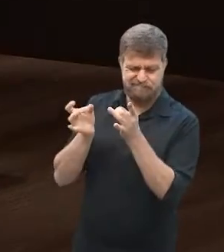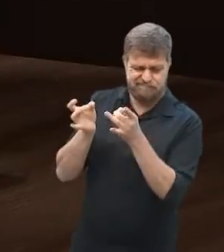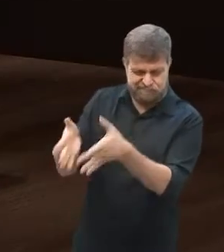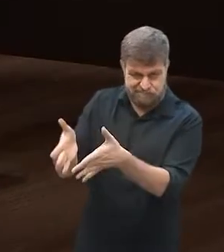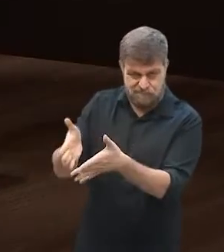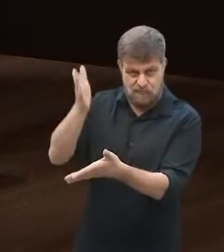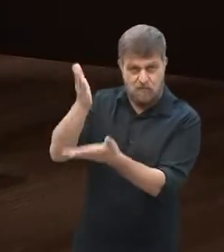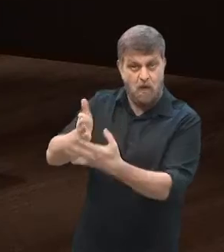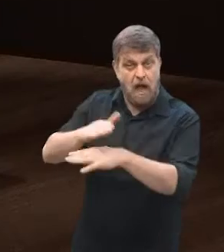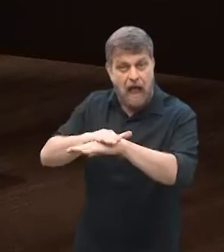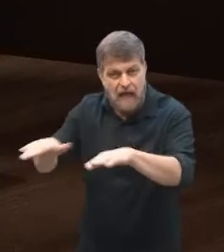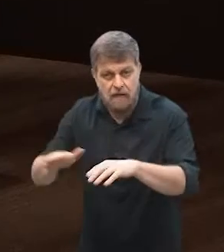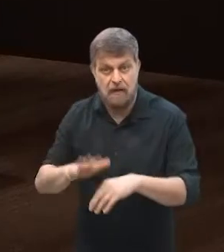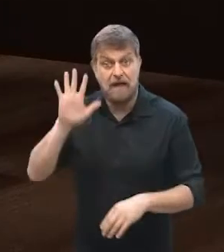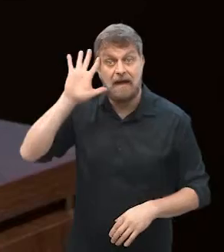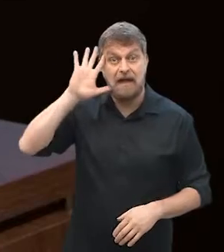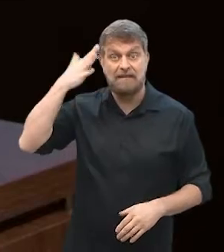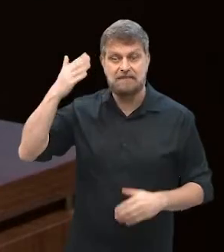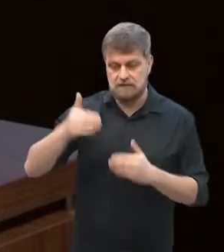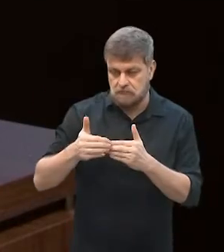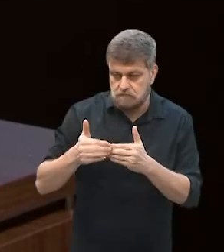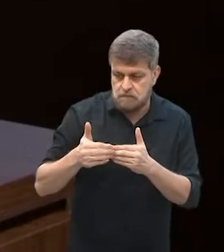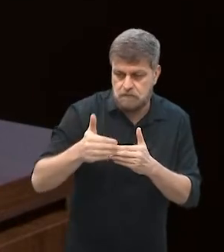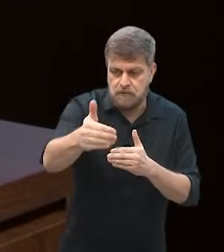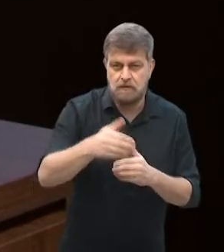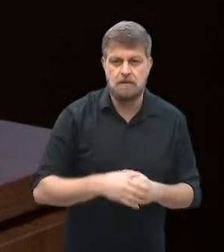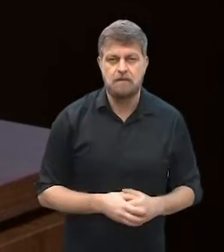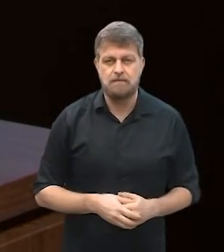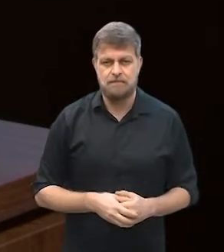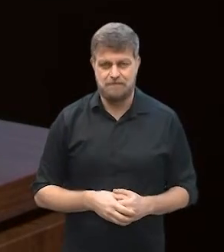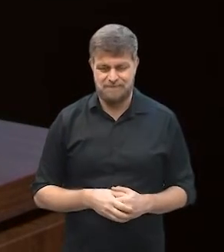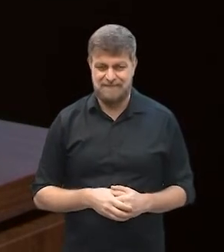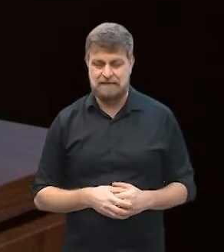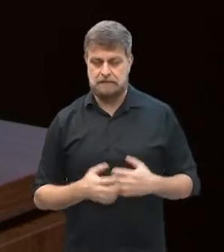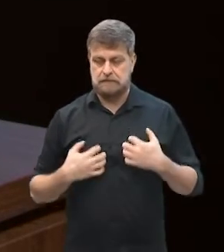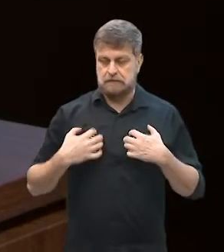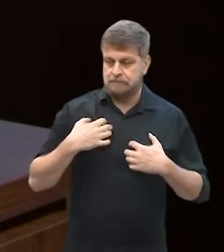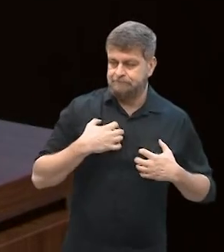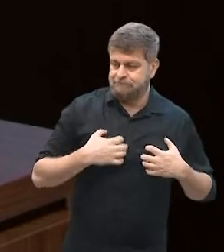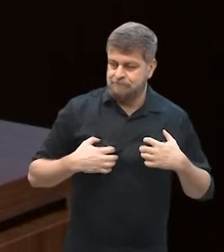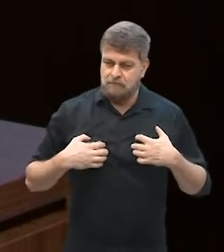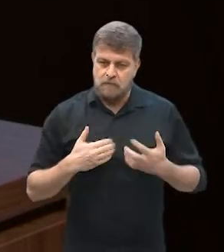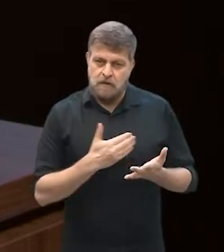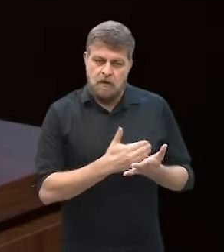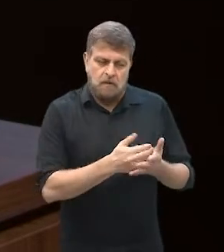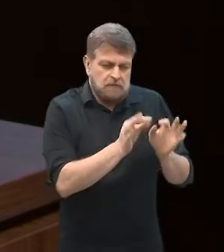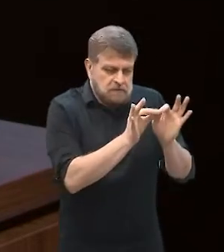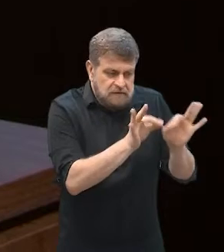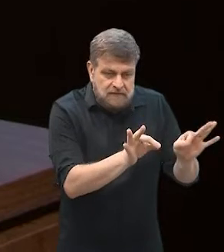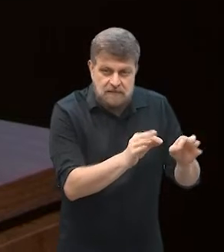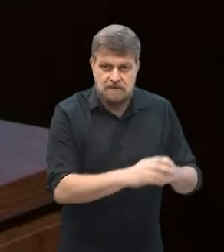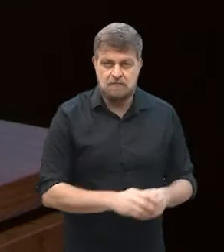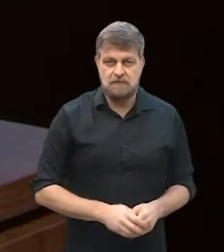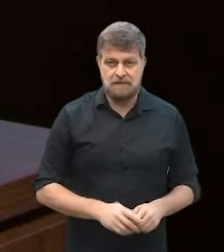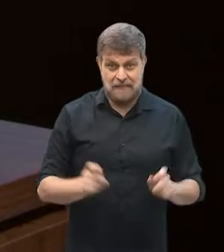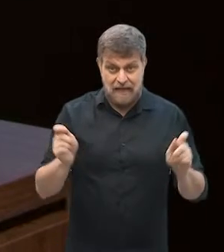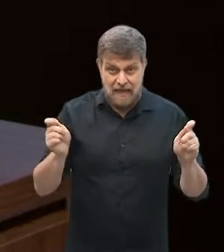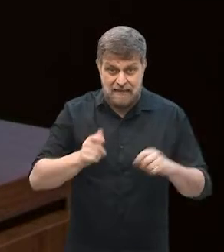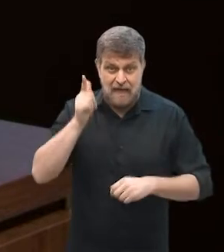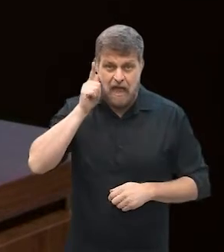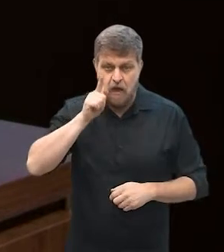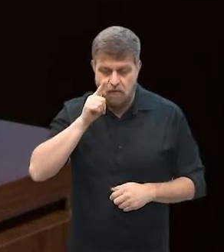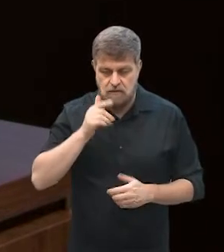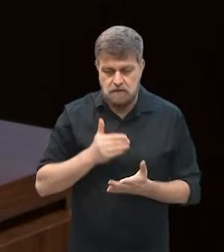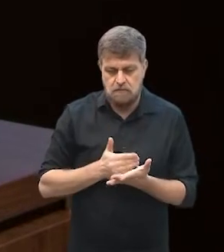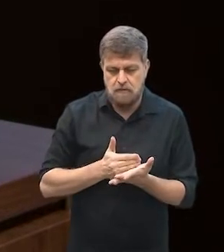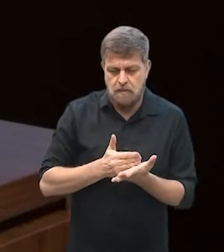A partir dessa decisão, que no início foi meio que despretenciosa, eu consigo, no meio do